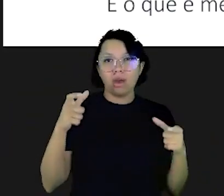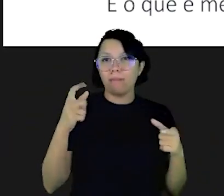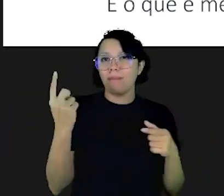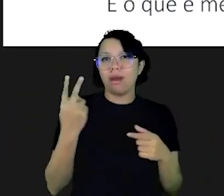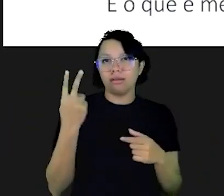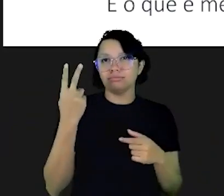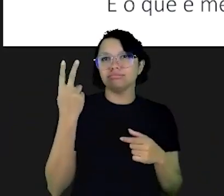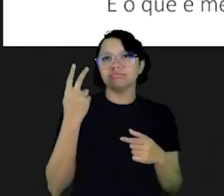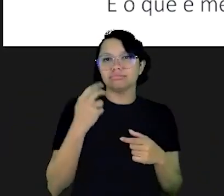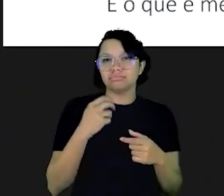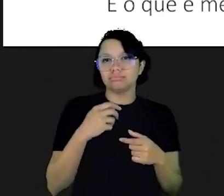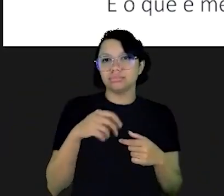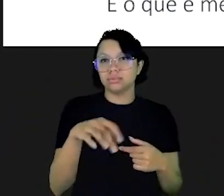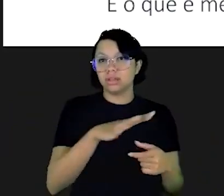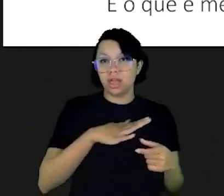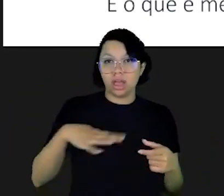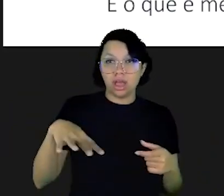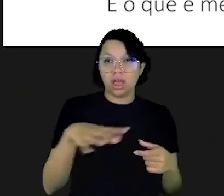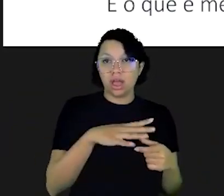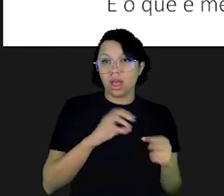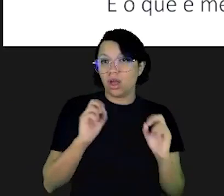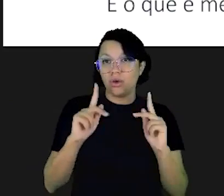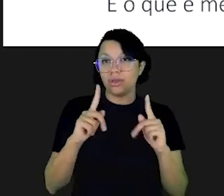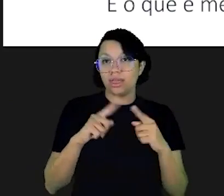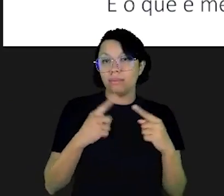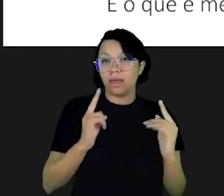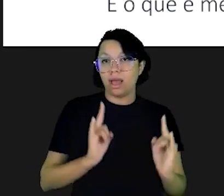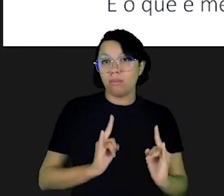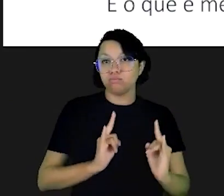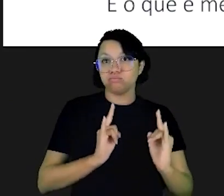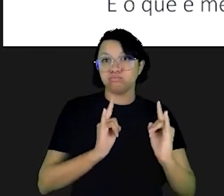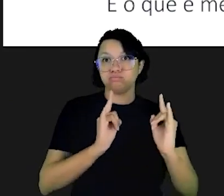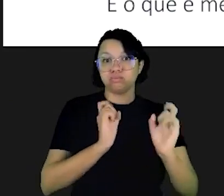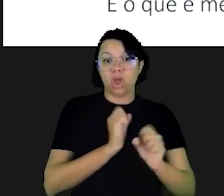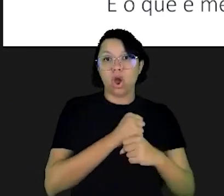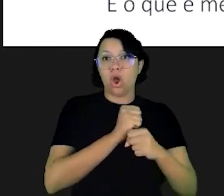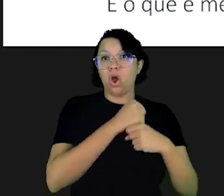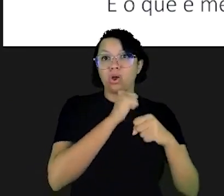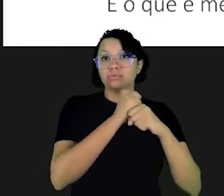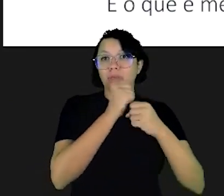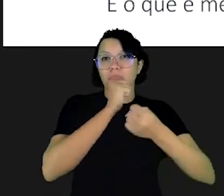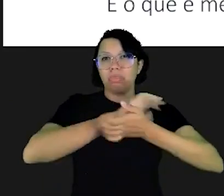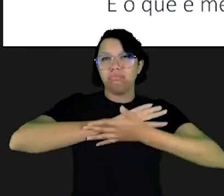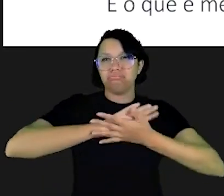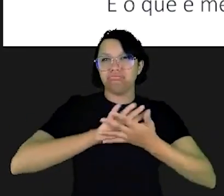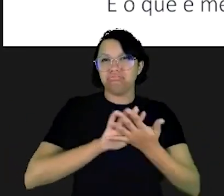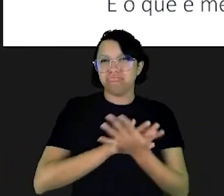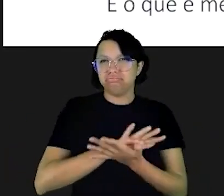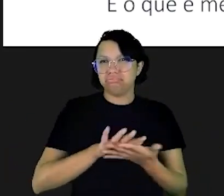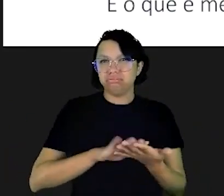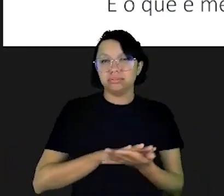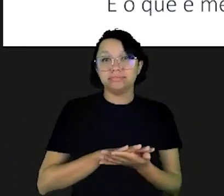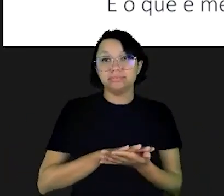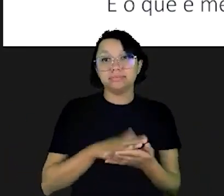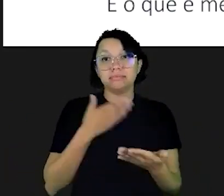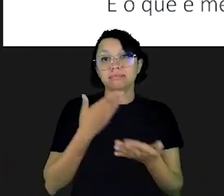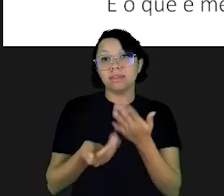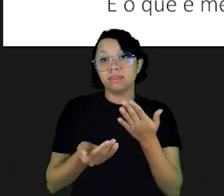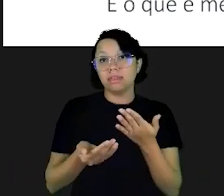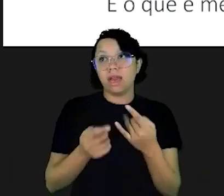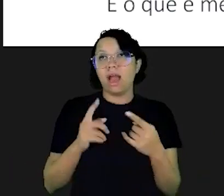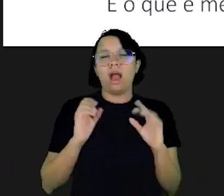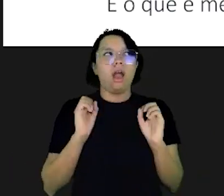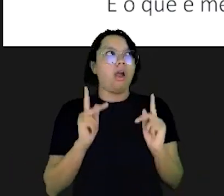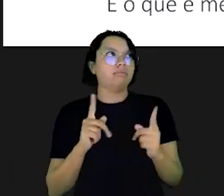perderam grande parte do seu valor o terreno está mantido mas as edificações foram construídas principalmente foram